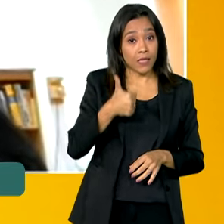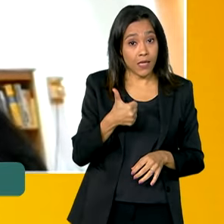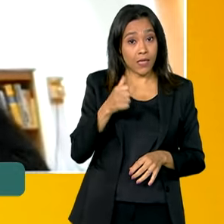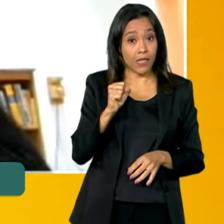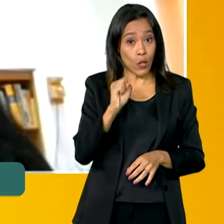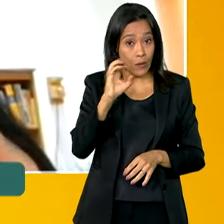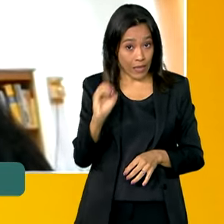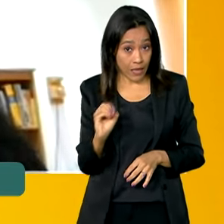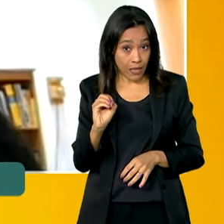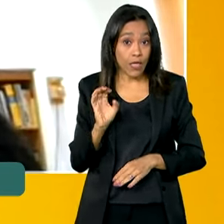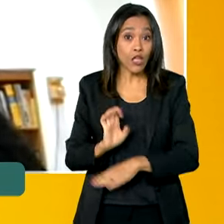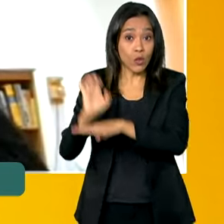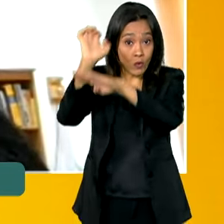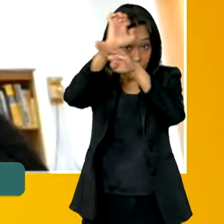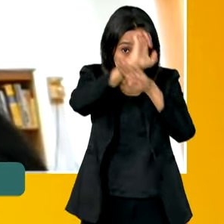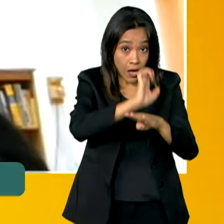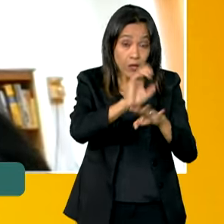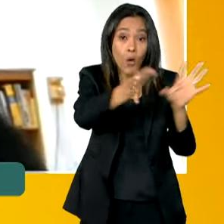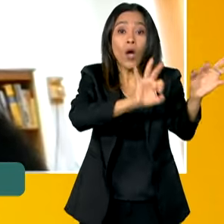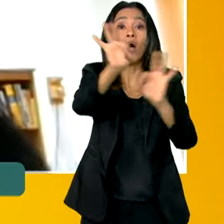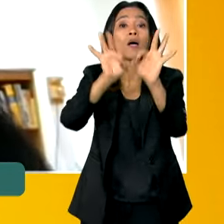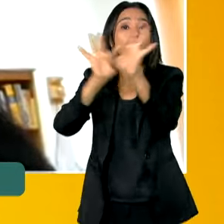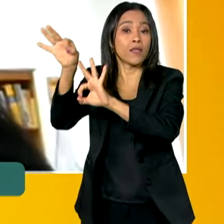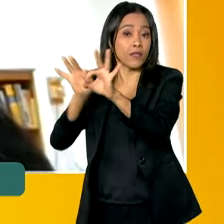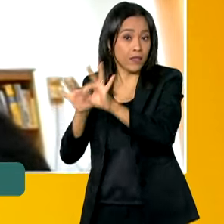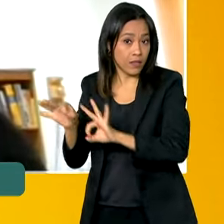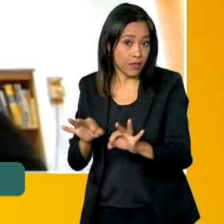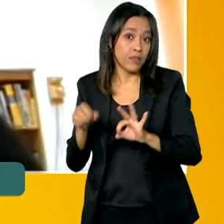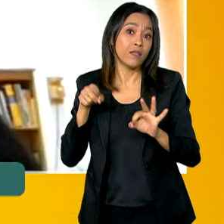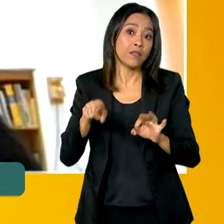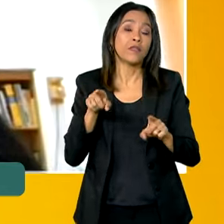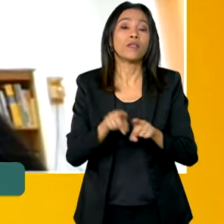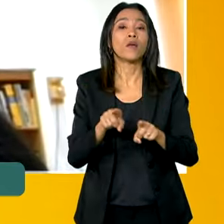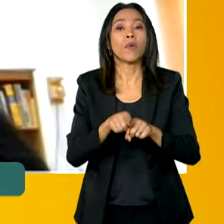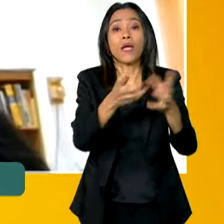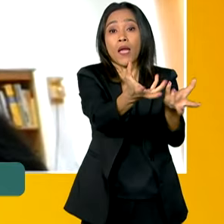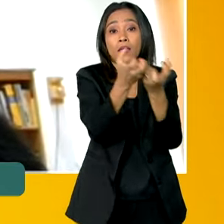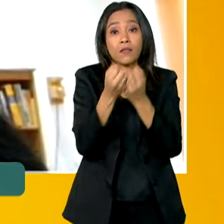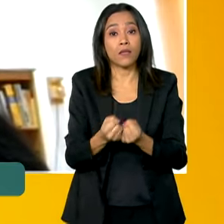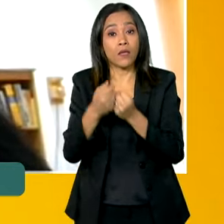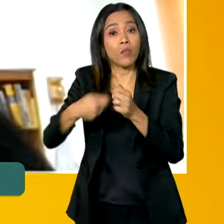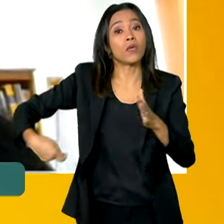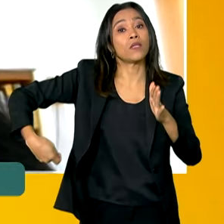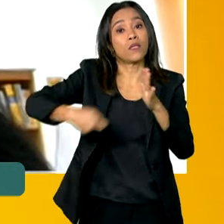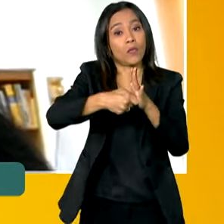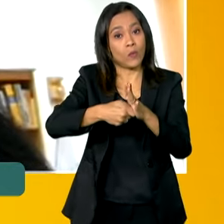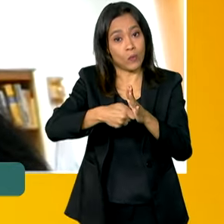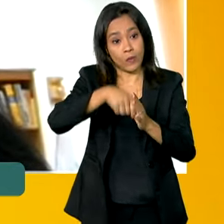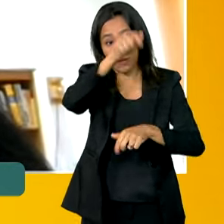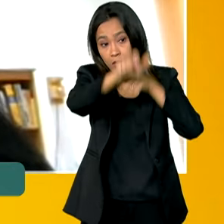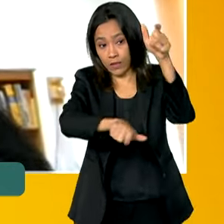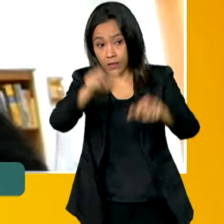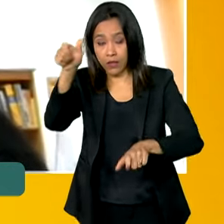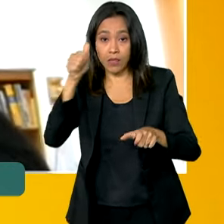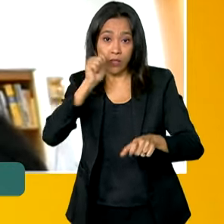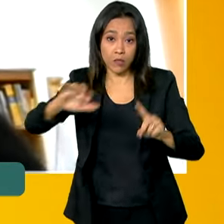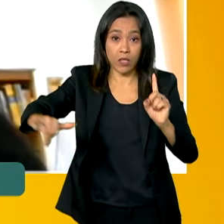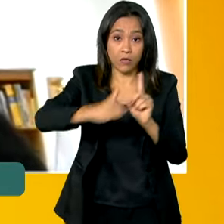estados estabeleçam um fluxo melhor de acolhimento e encaminhamento das denúncias dessas mulheres que são vítimas de violência.